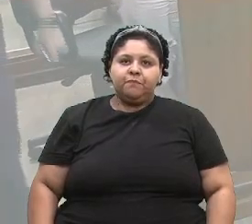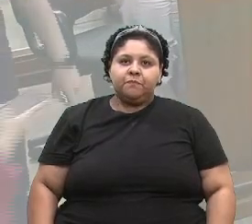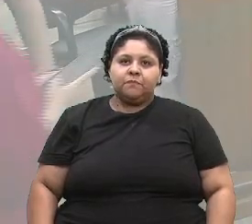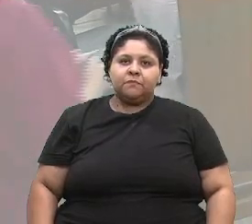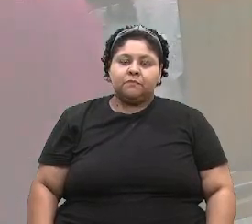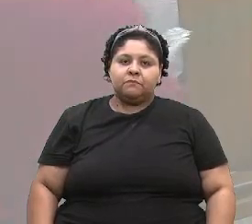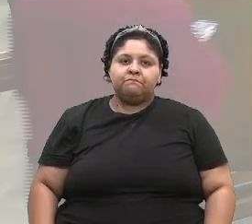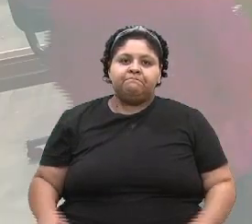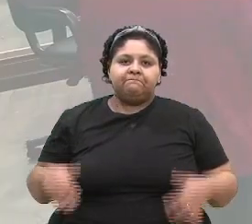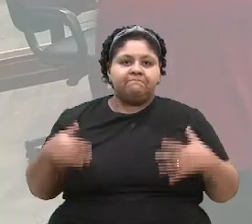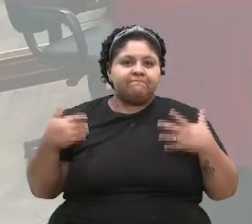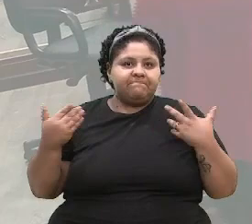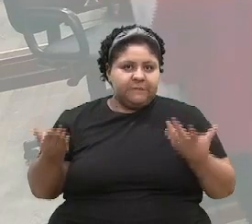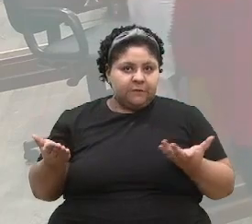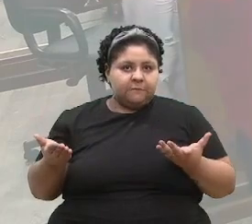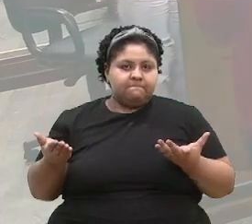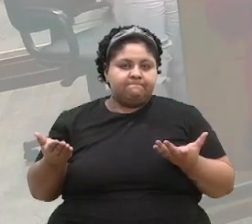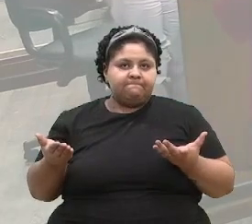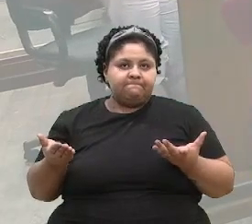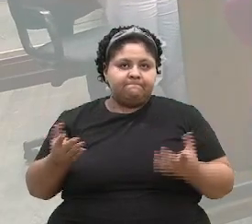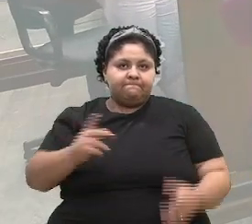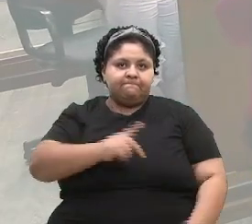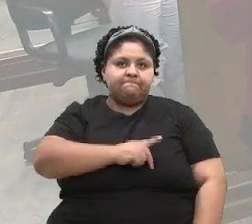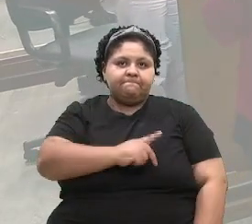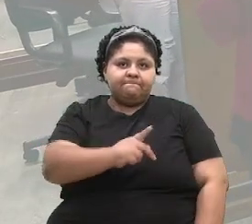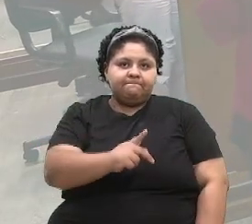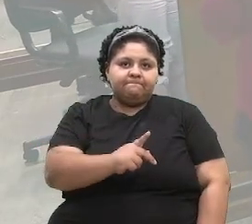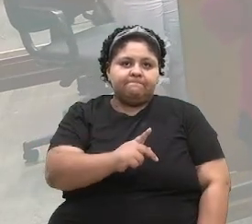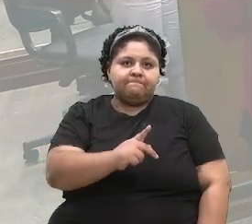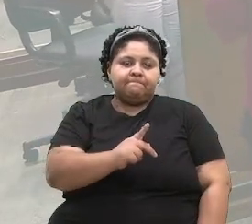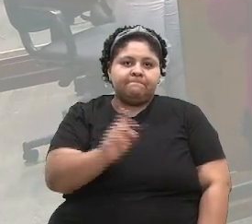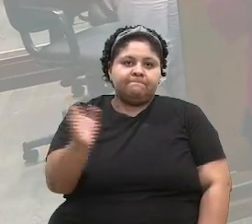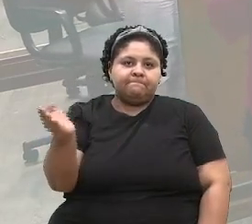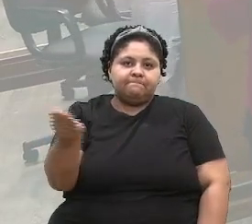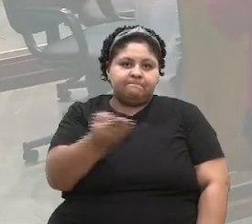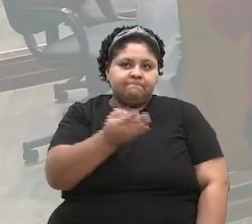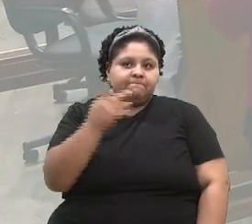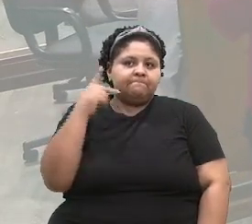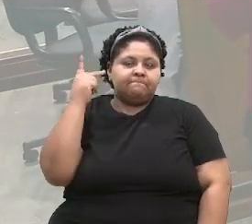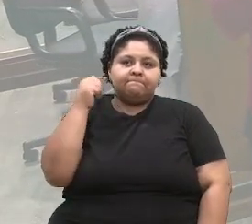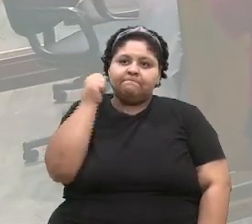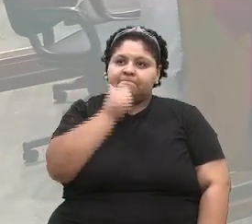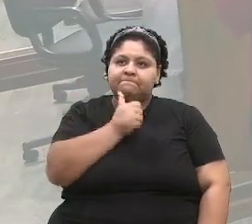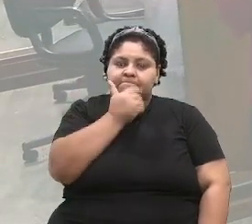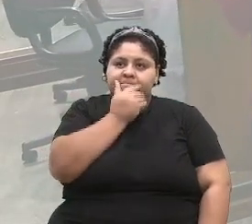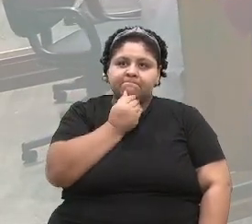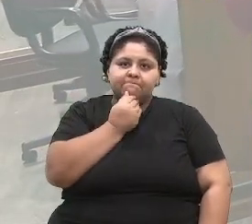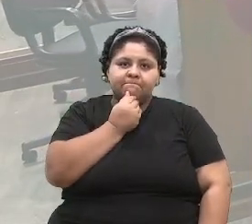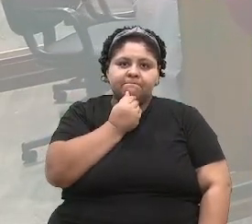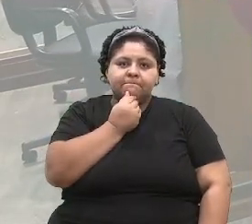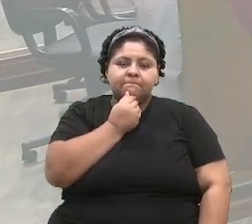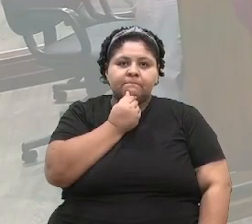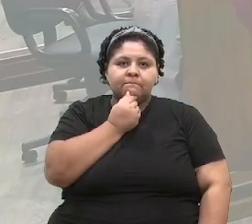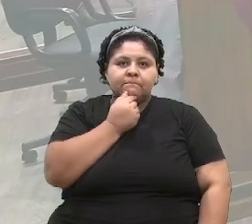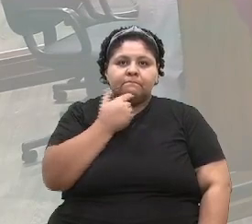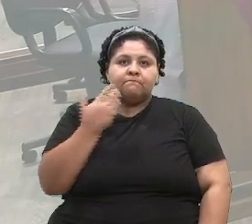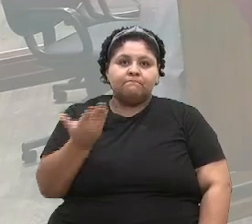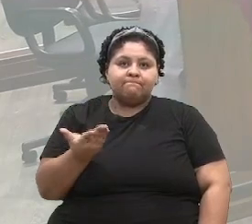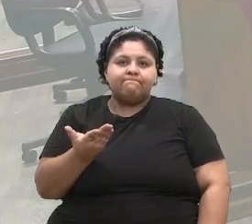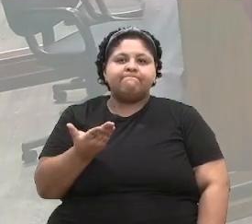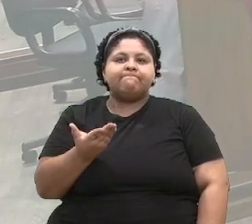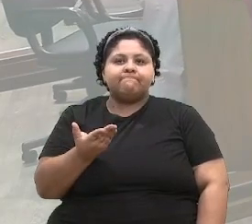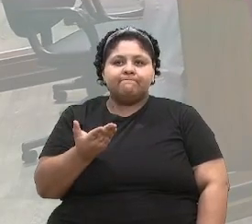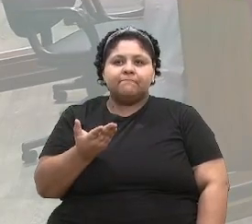Então, senhora presidente, colegas vereadores, colegas vereadoras, é de